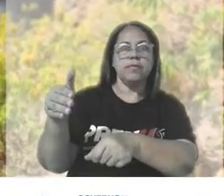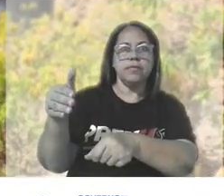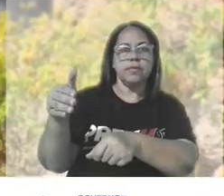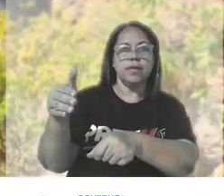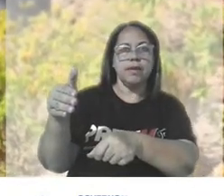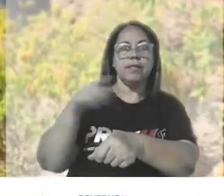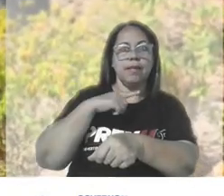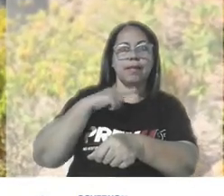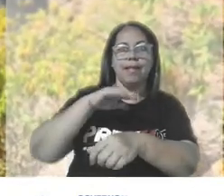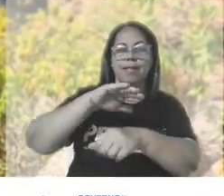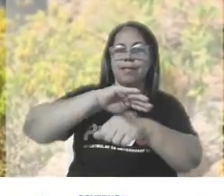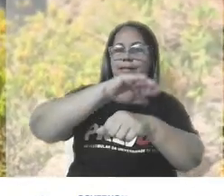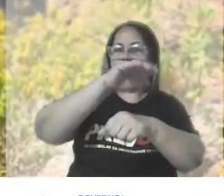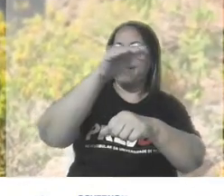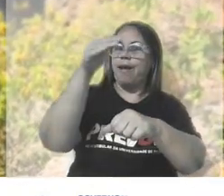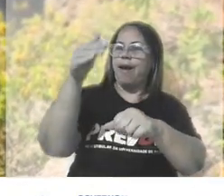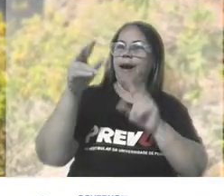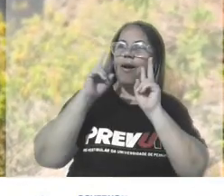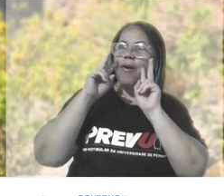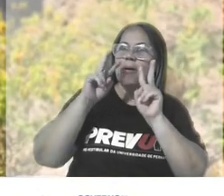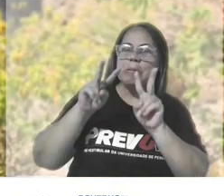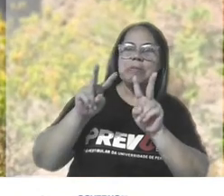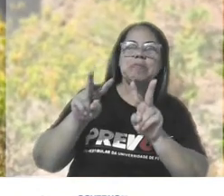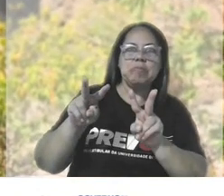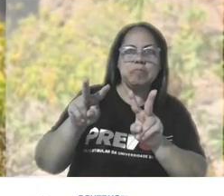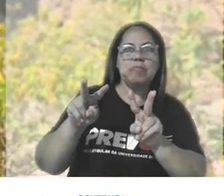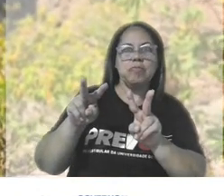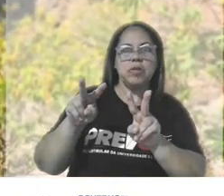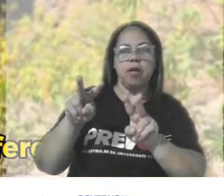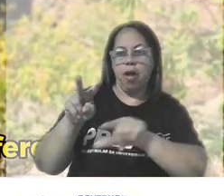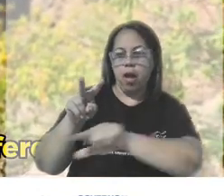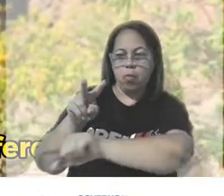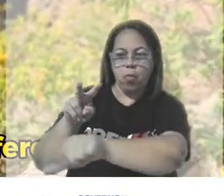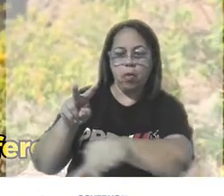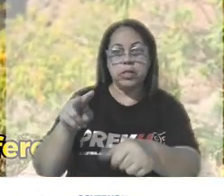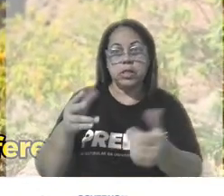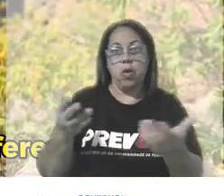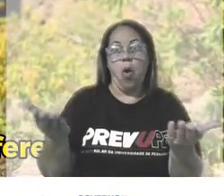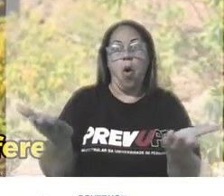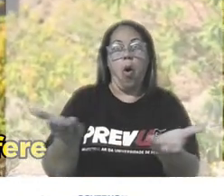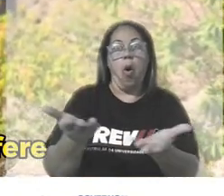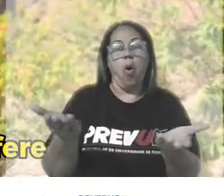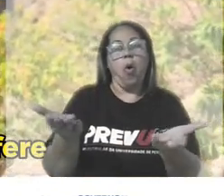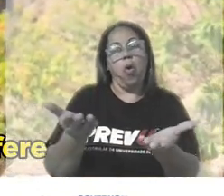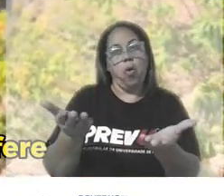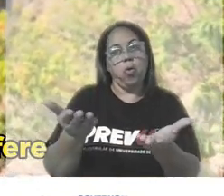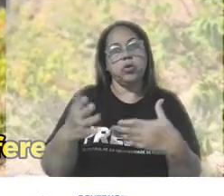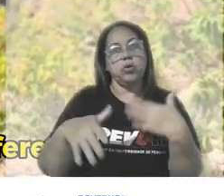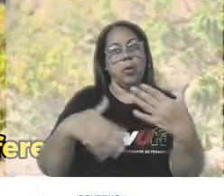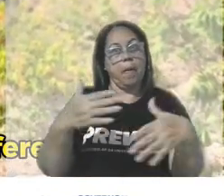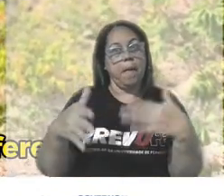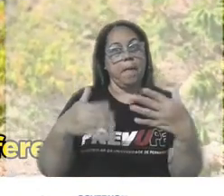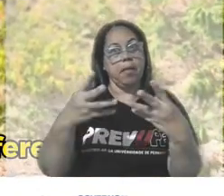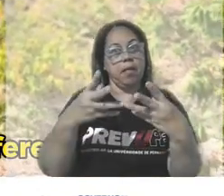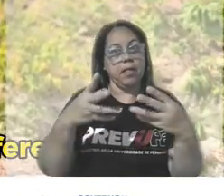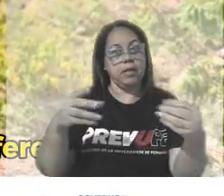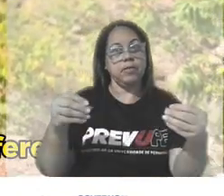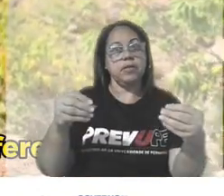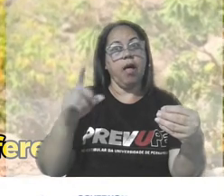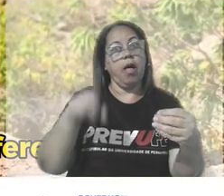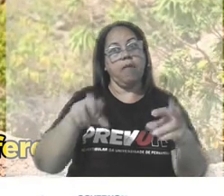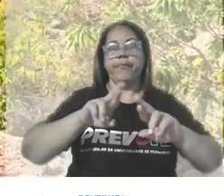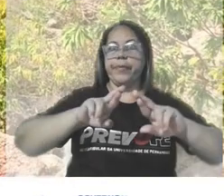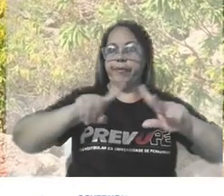tem esse arco formado com esse grande vazio no meio. Hoje, o intemperismo que atua dentro desse arco é